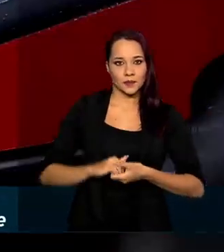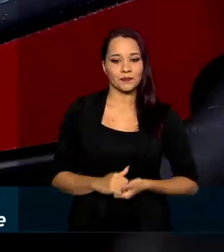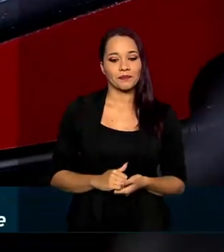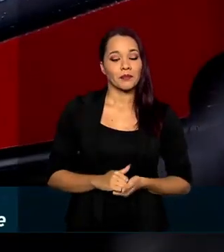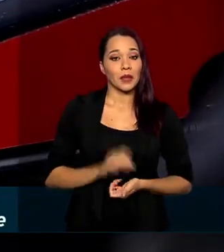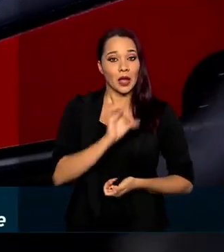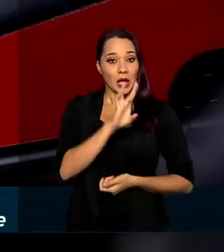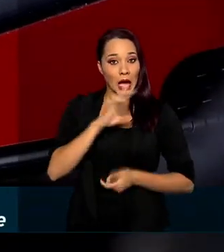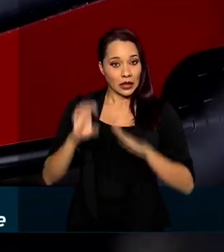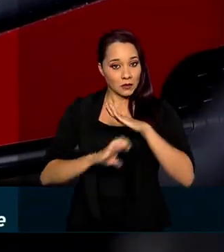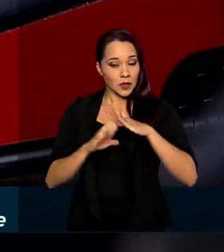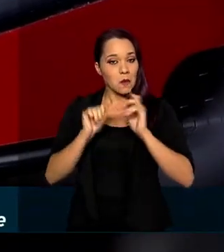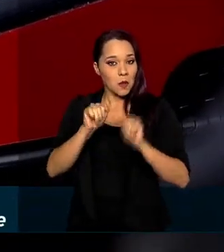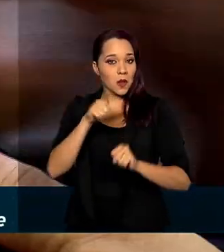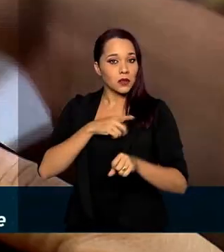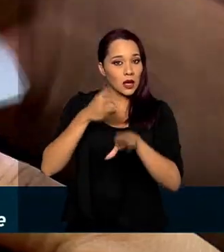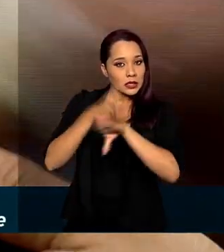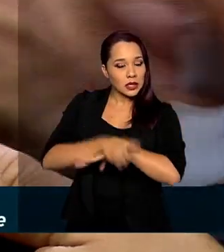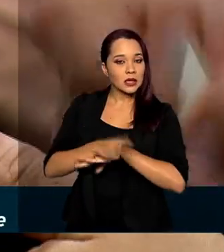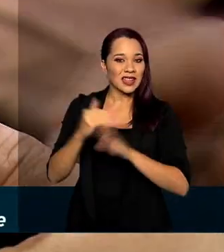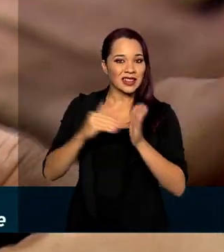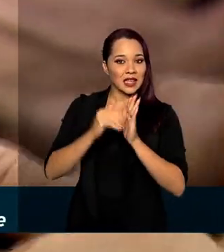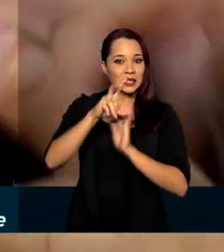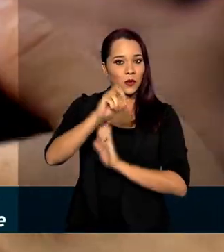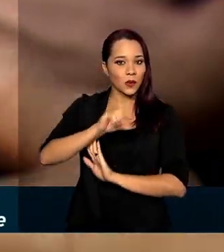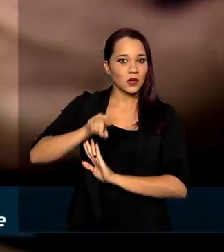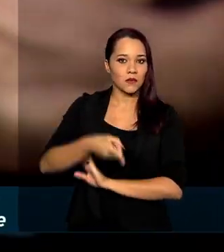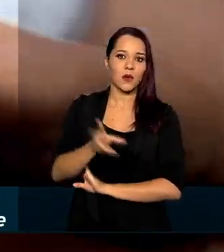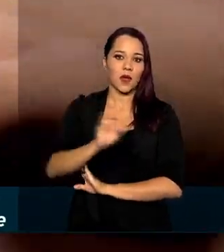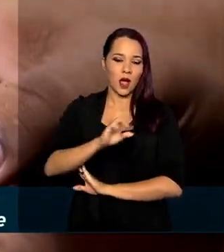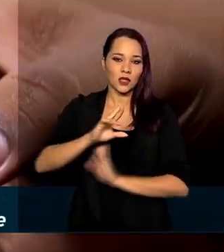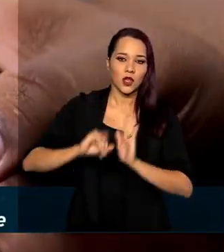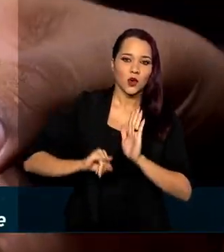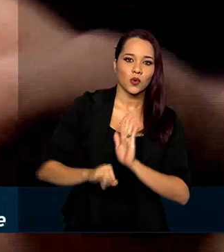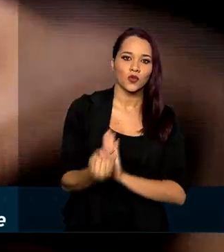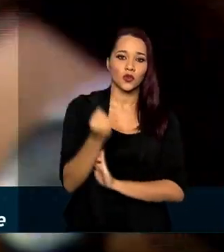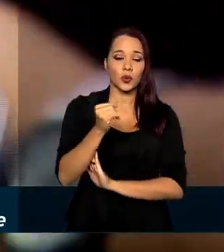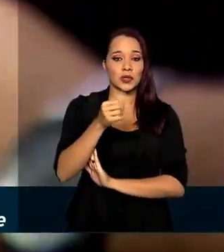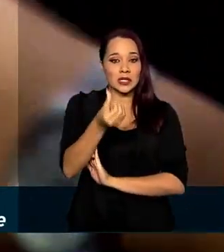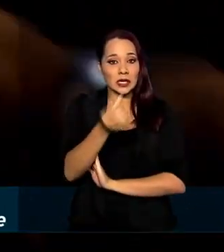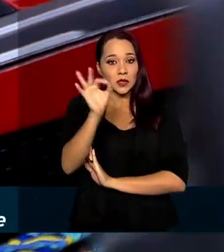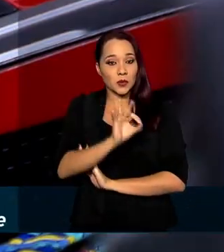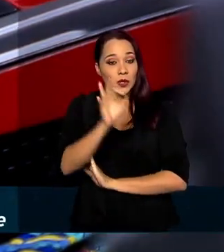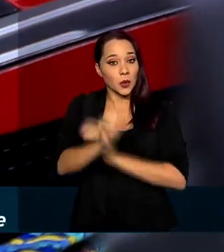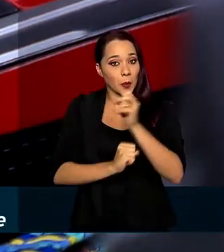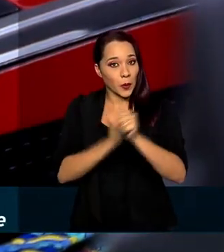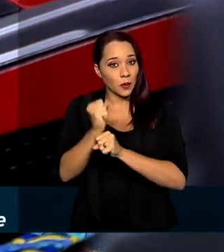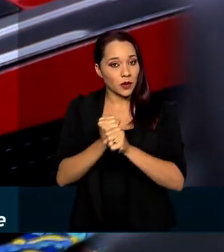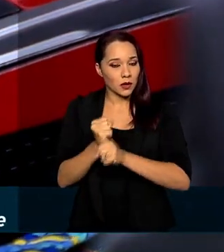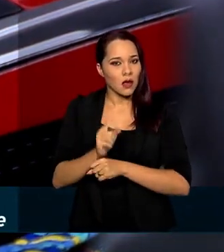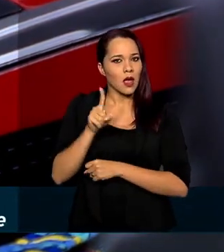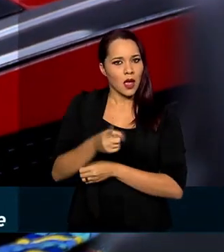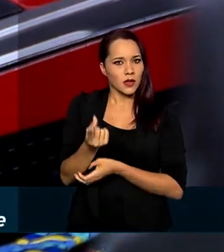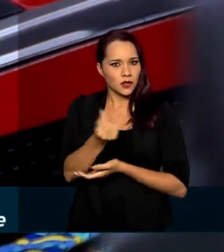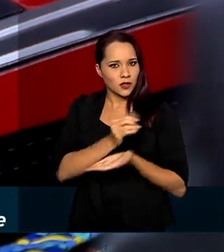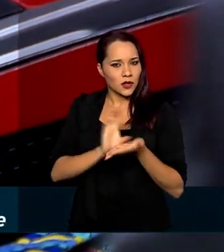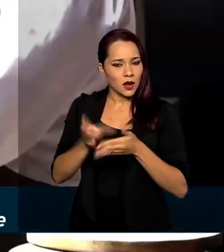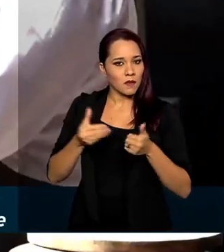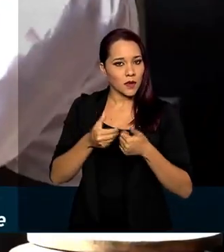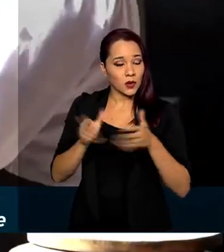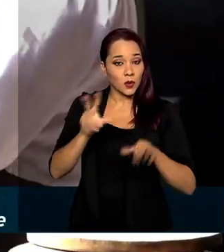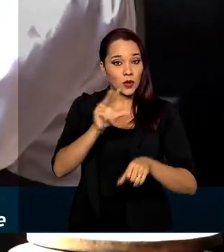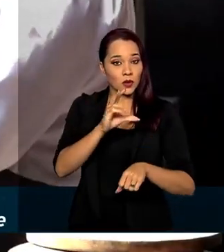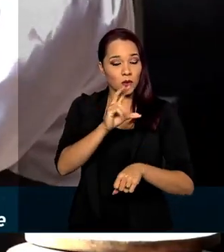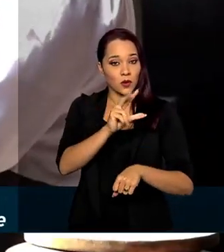Cada empresa poderá ter acesso a até 50 mil reais, com juros de 6% ao ano. O recurso virá da abertura do